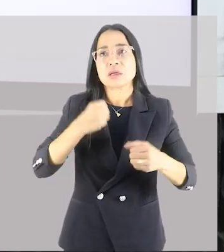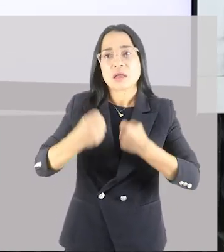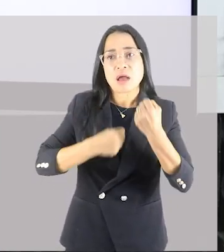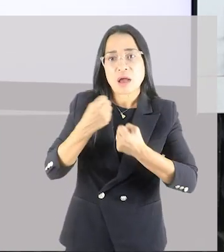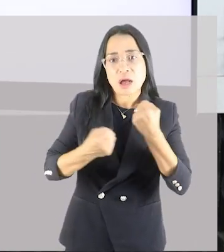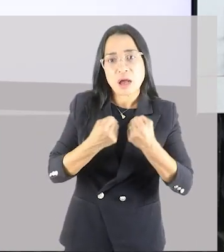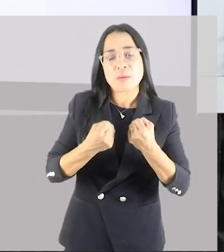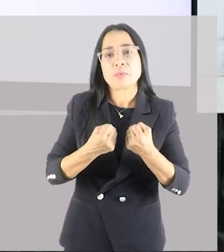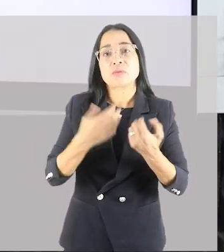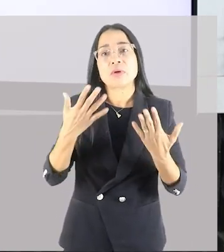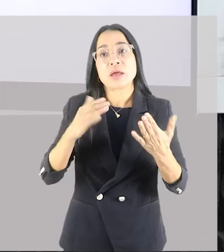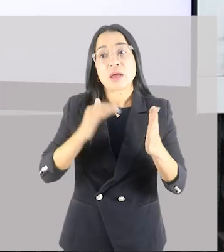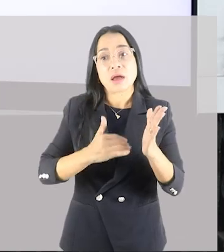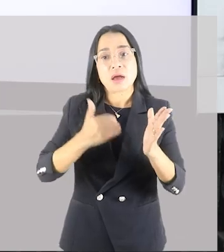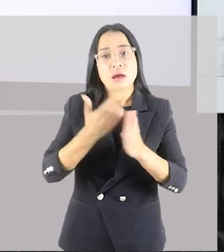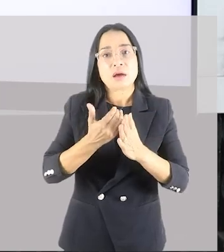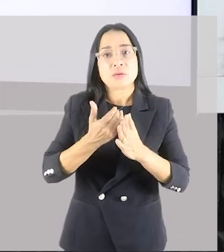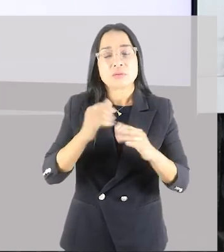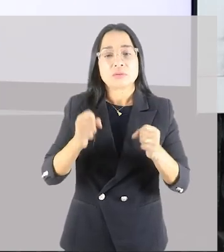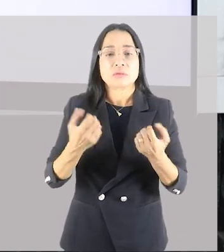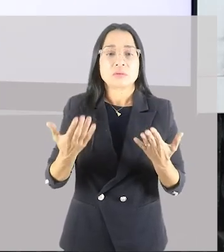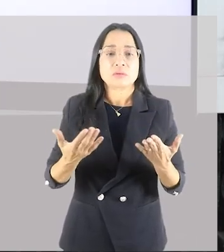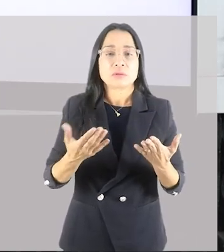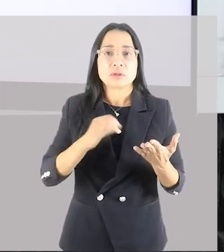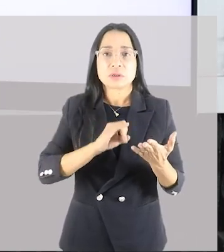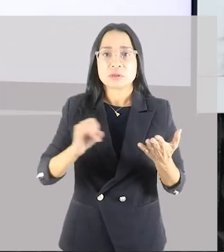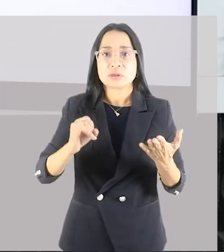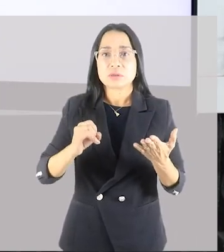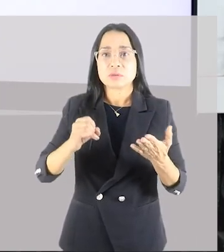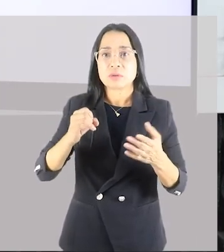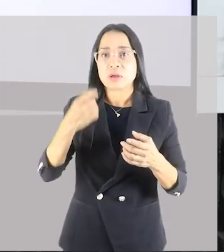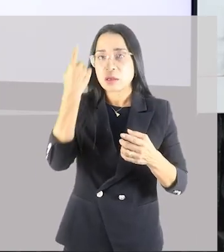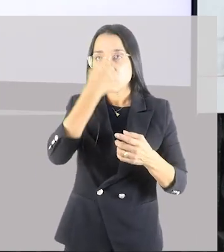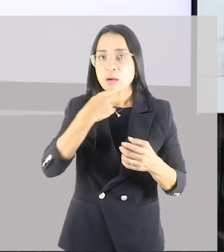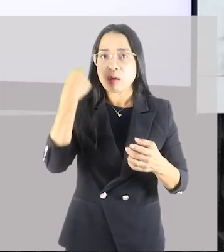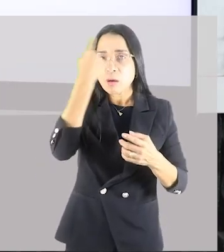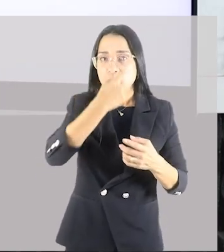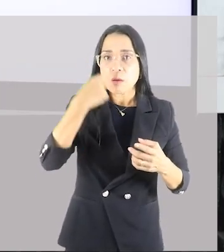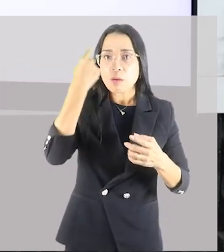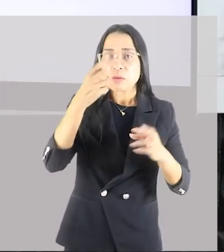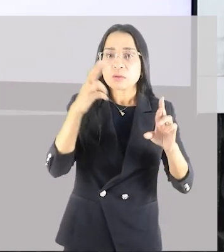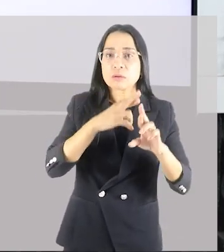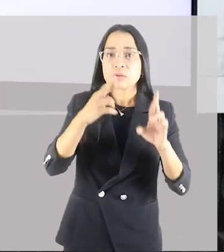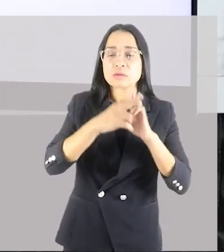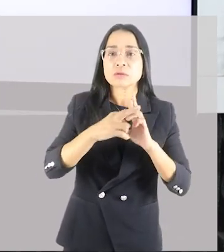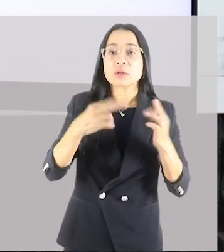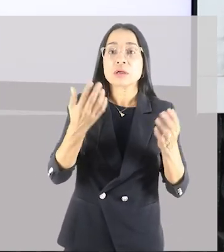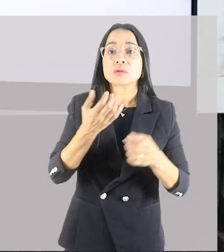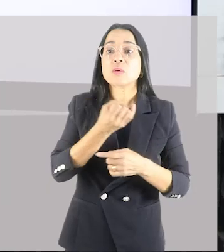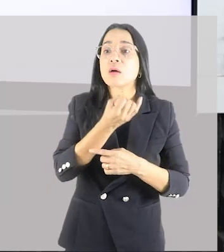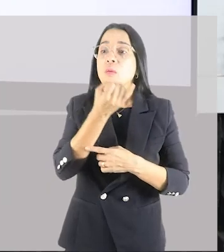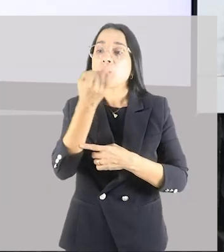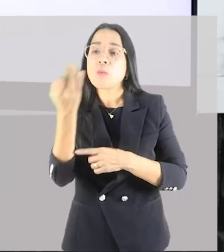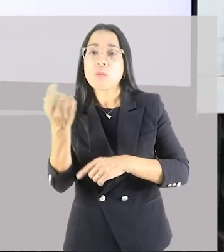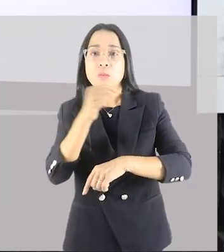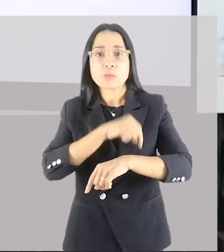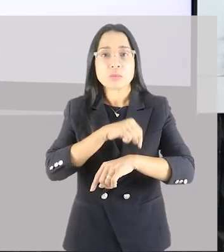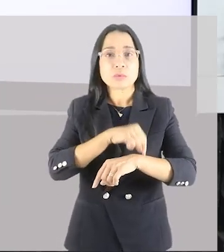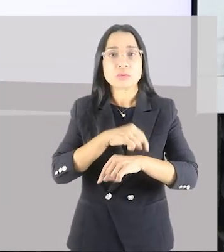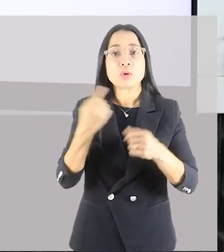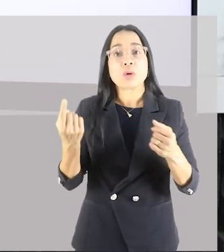é alta intensidade. Se eu passo muitas horas correndo, está relacionado ao volume. Então, um está